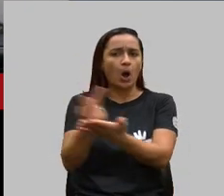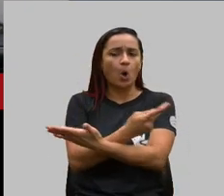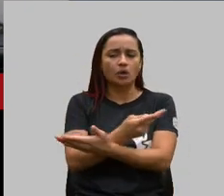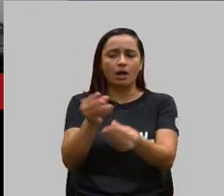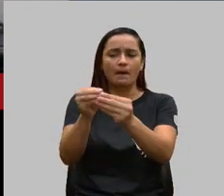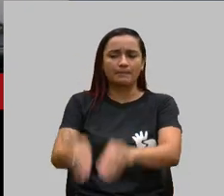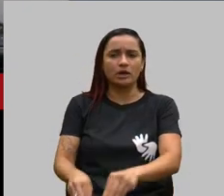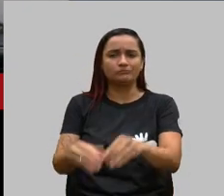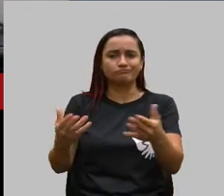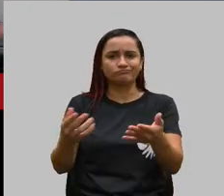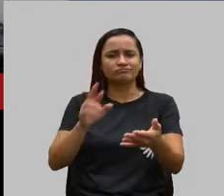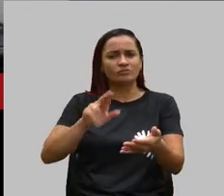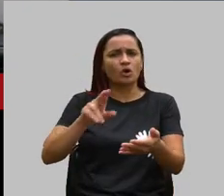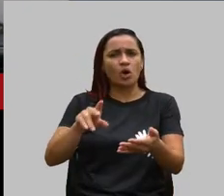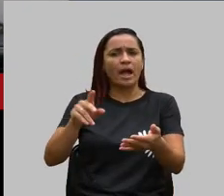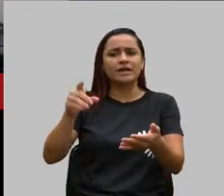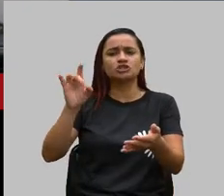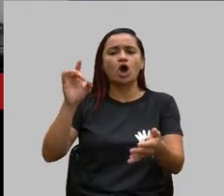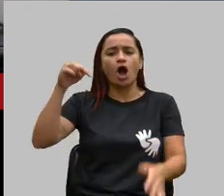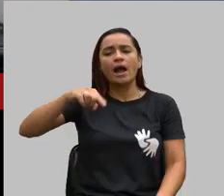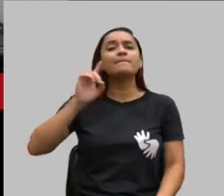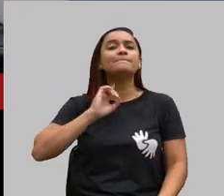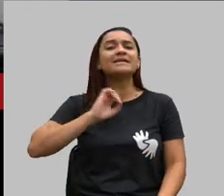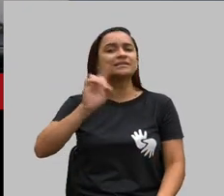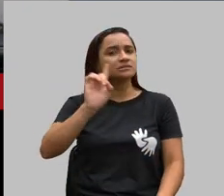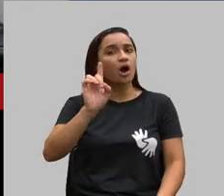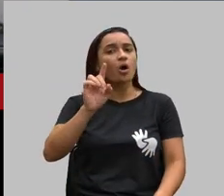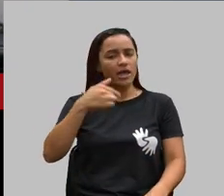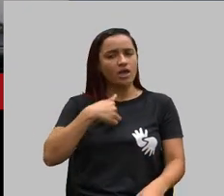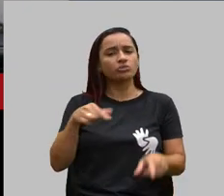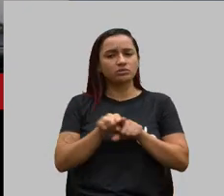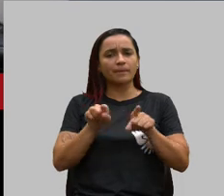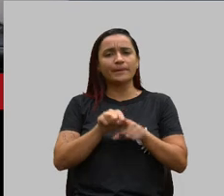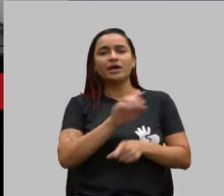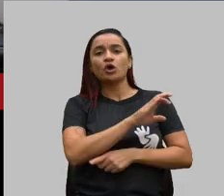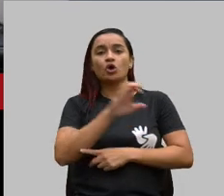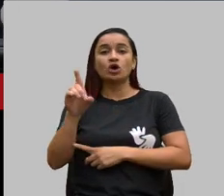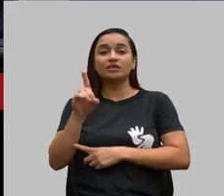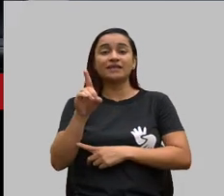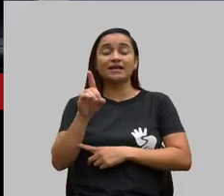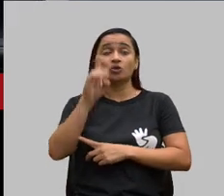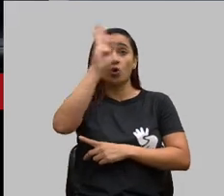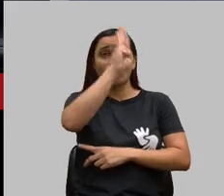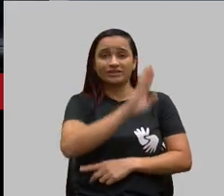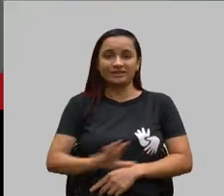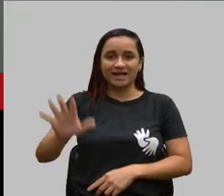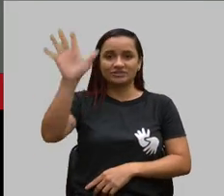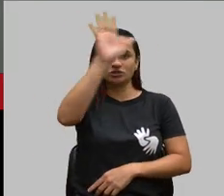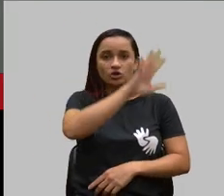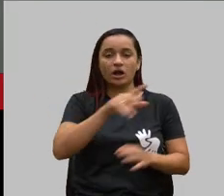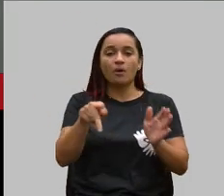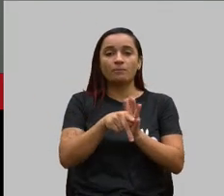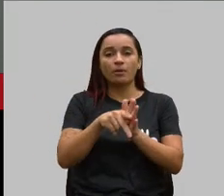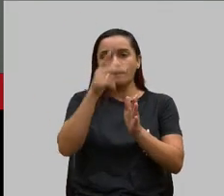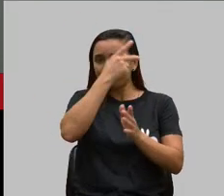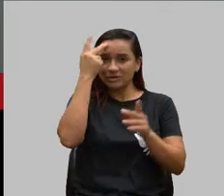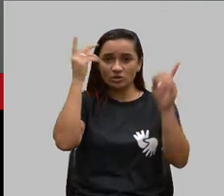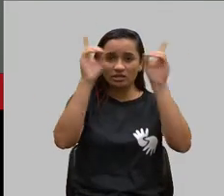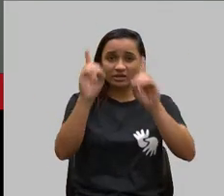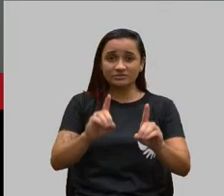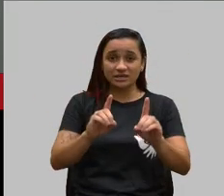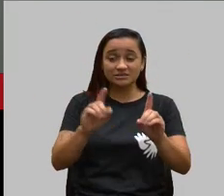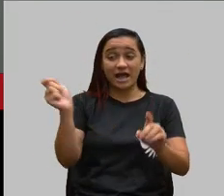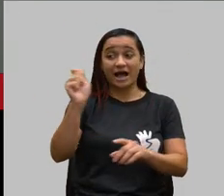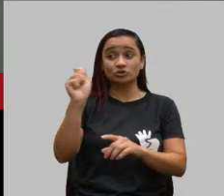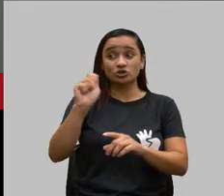realidade de Minas Gerais. Eu também sou coordenador da Comissão Nacional do Direito da Pessoa com Deficiência, da Associação Nacional dos Defensores. Então, eu